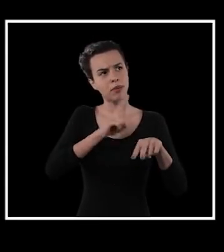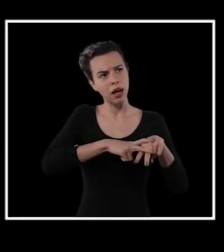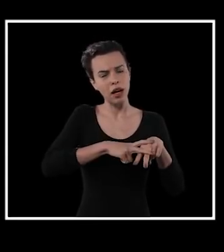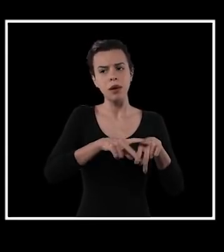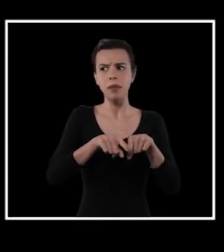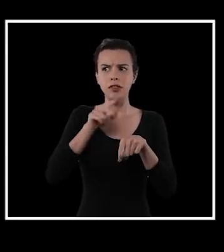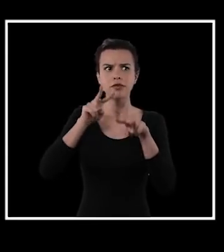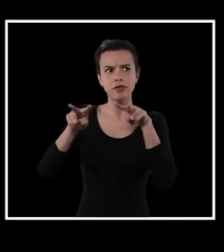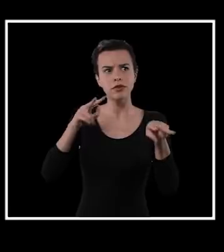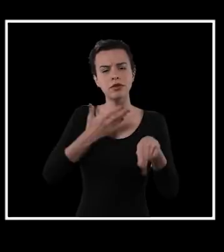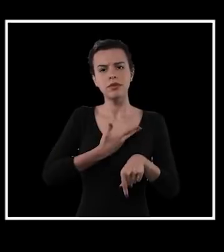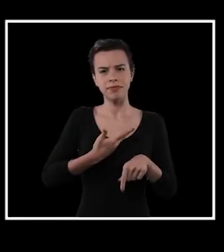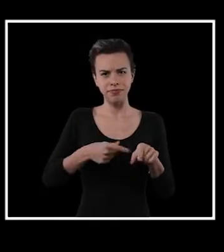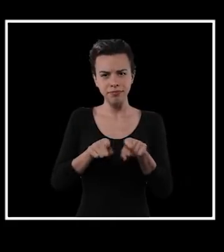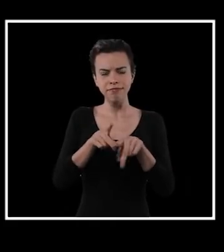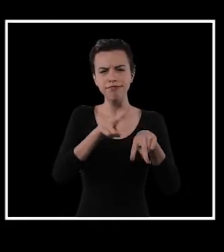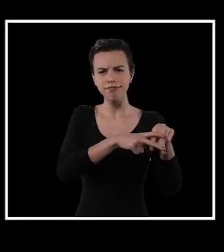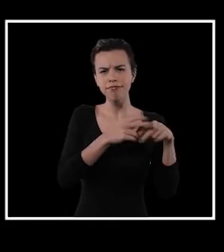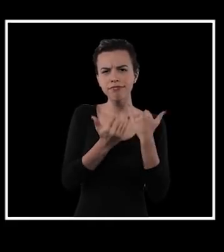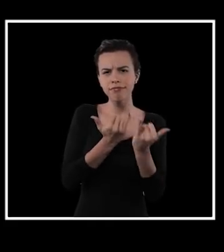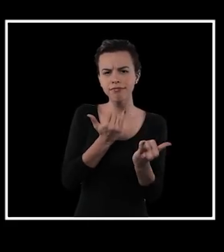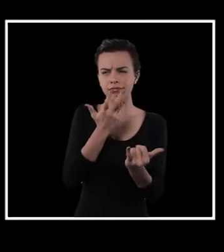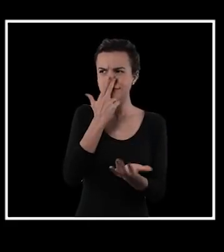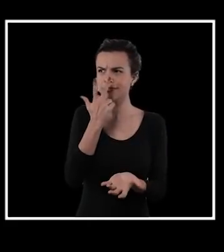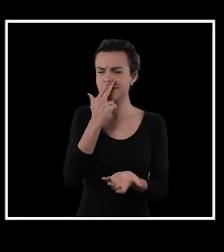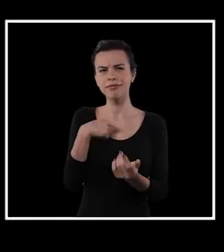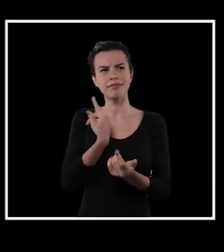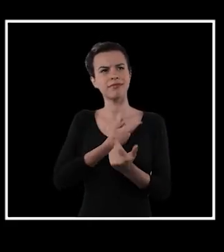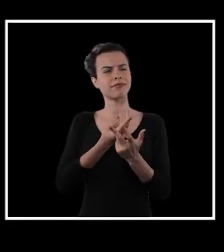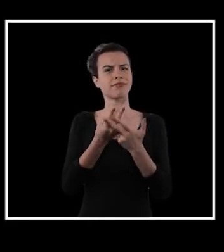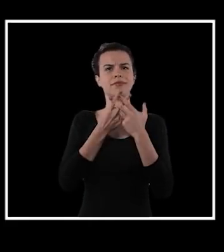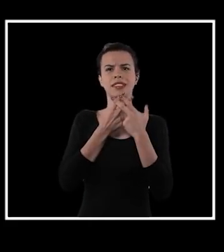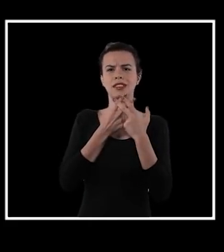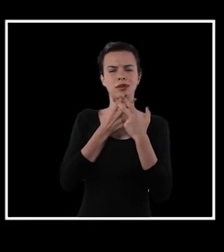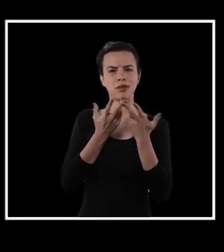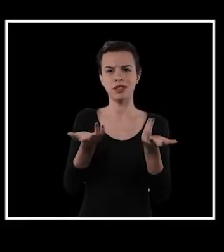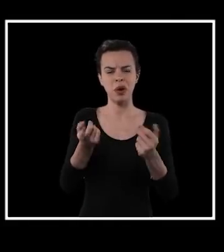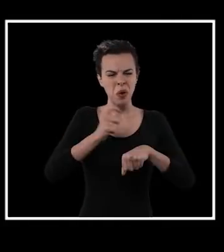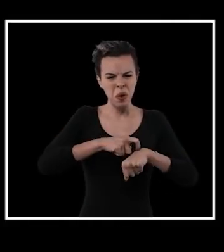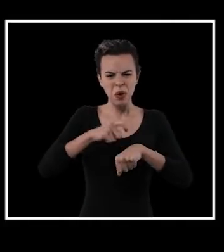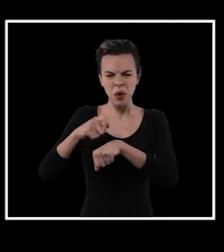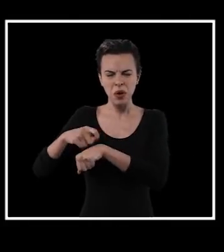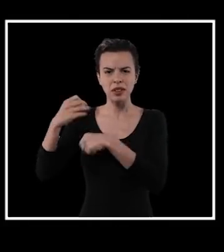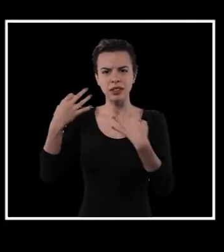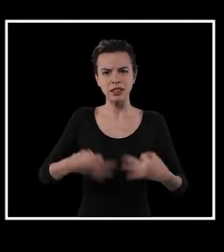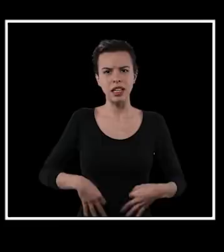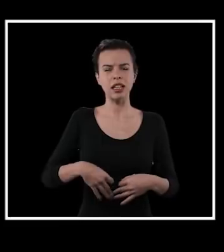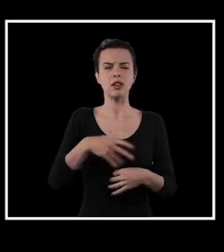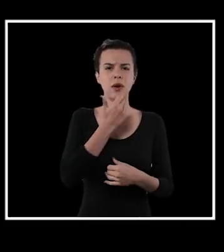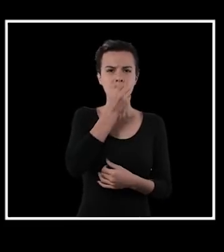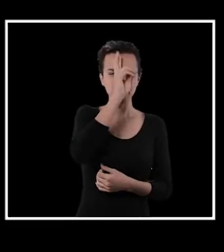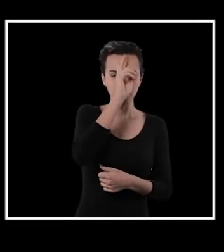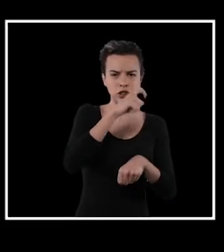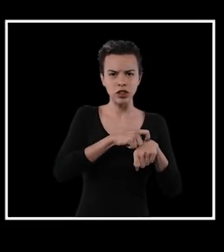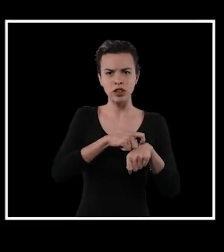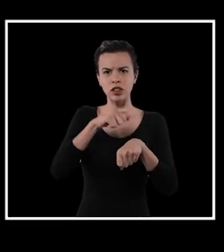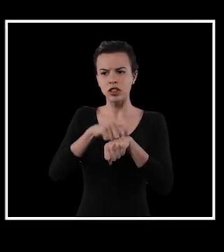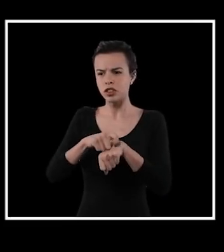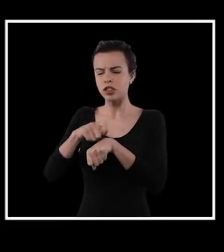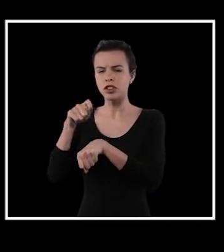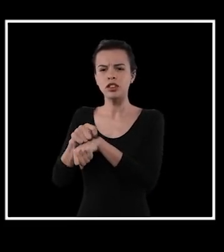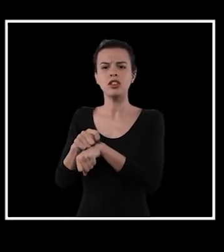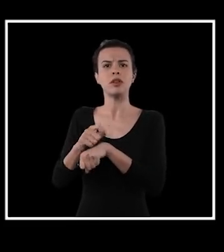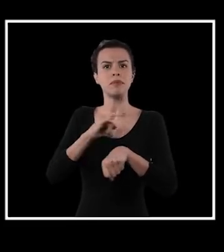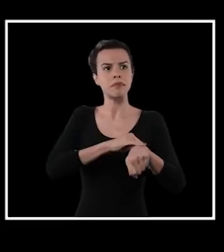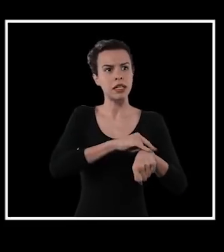sempre eu próprio falava isso, mas eu também via meus colegas falando isso. Tipo, mano, parece que a gente está num presídio, a gente tem horário para entrar,